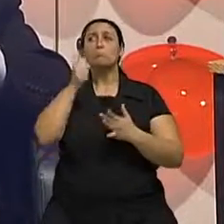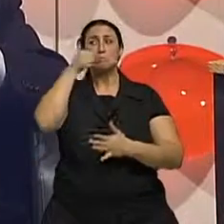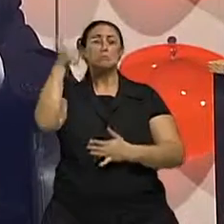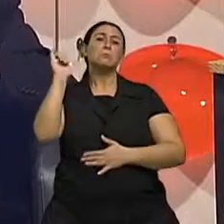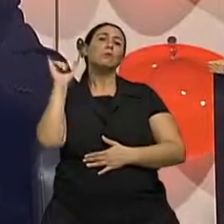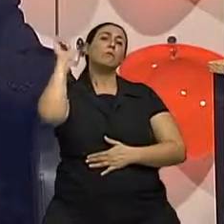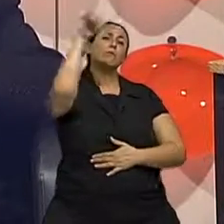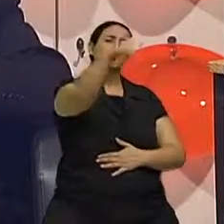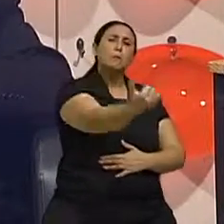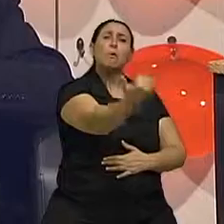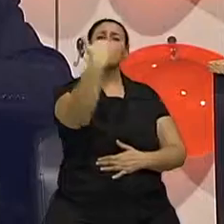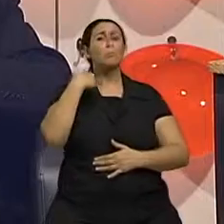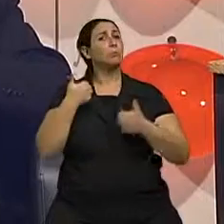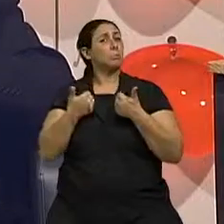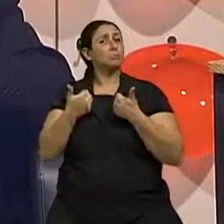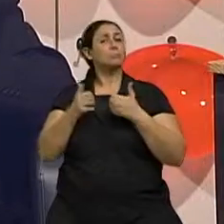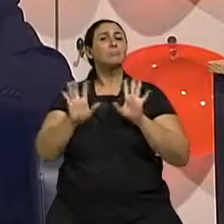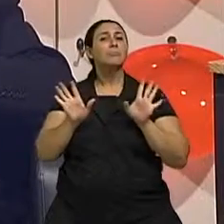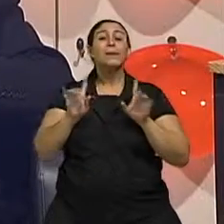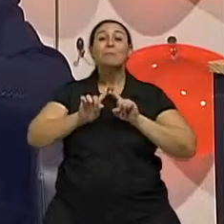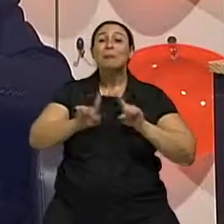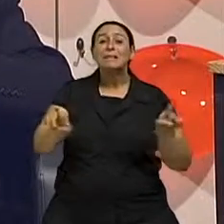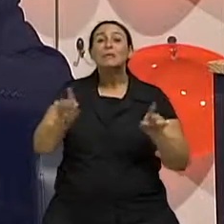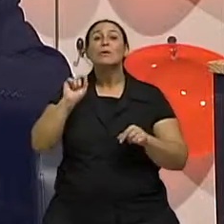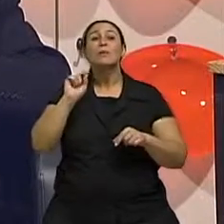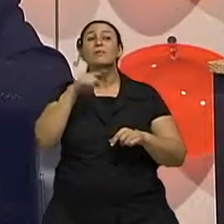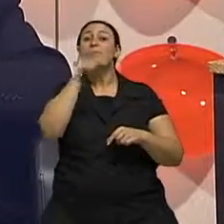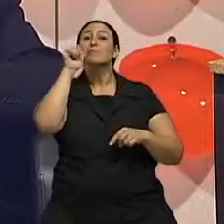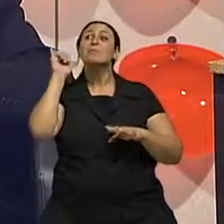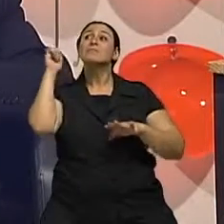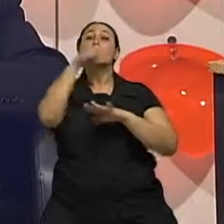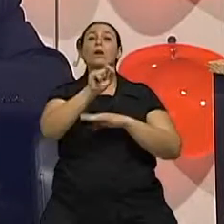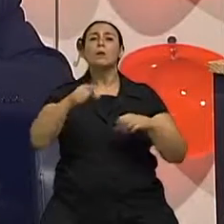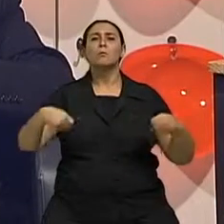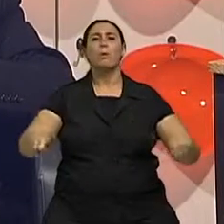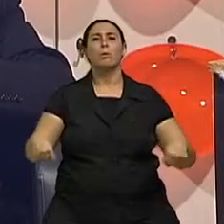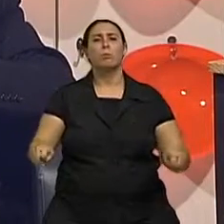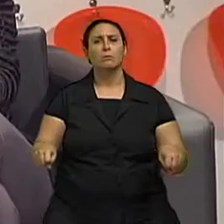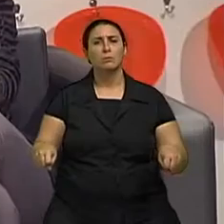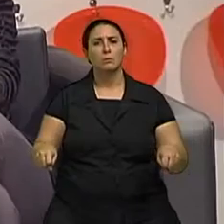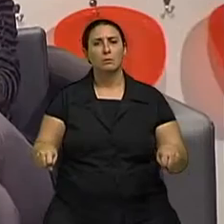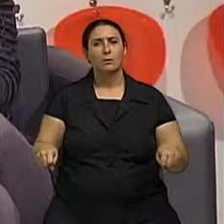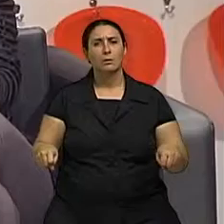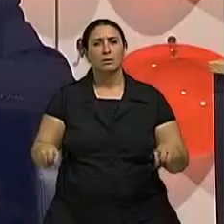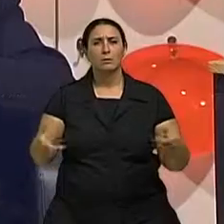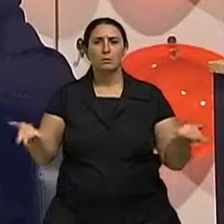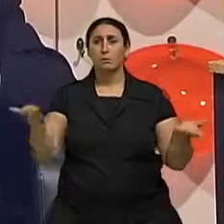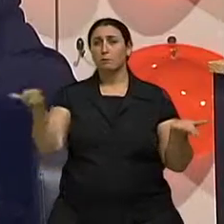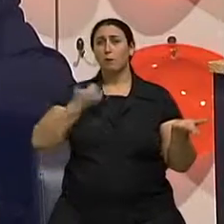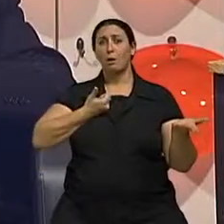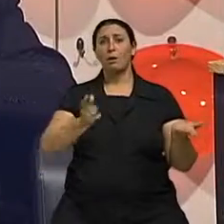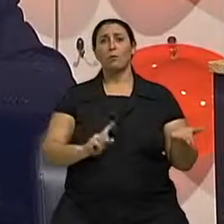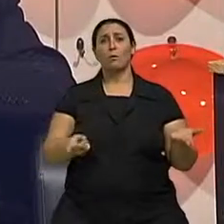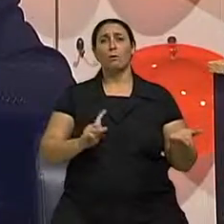voltou. Felizmente não aconteceu nada. Mas ela fez a viagem até Buenos Aires de moto. Ah, isso ela não lhe contou? Isso ela